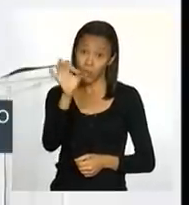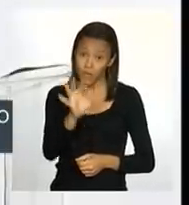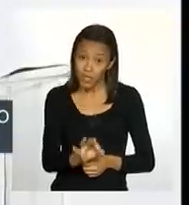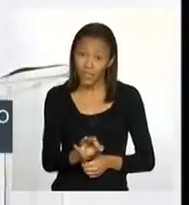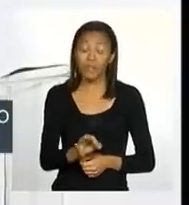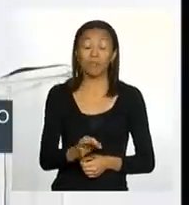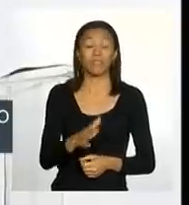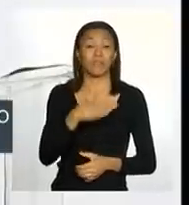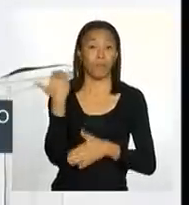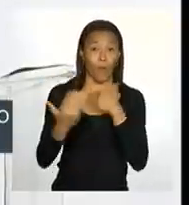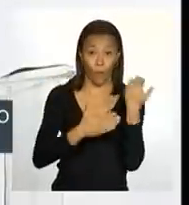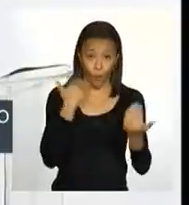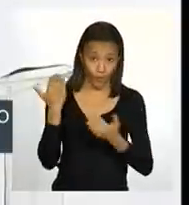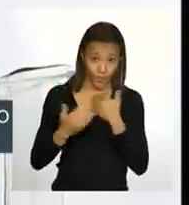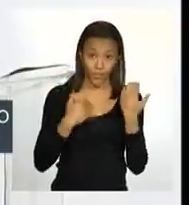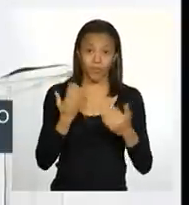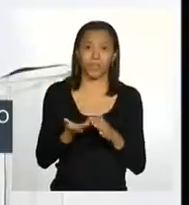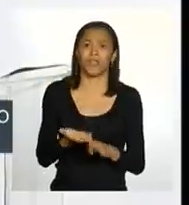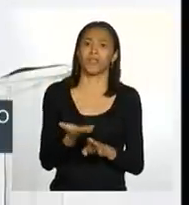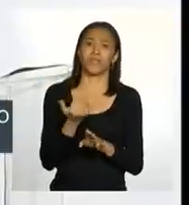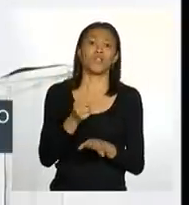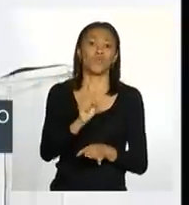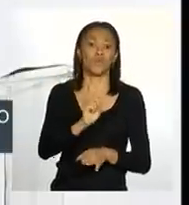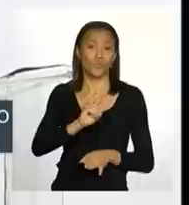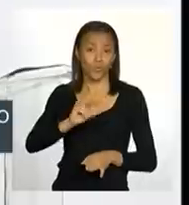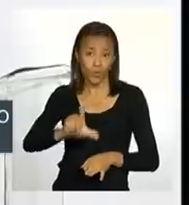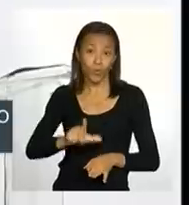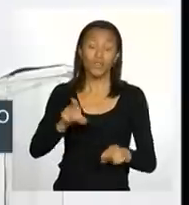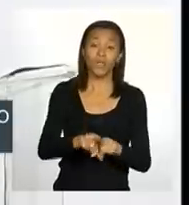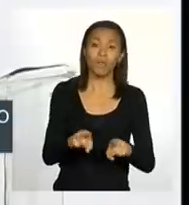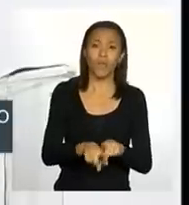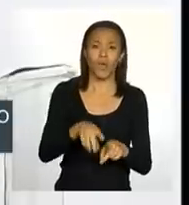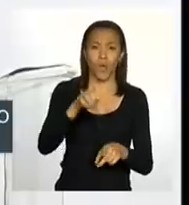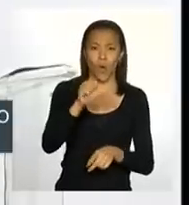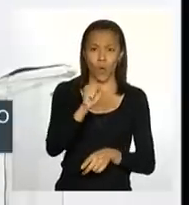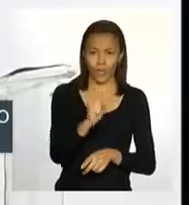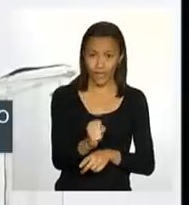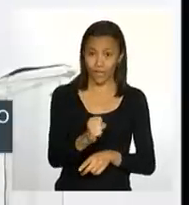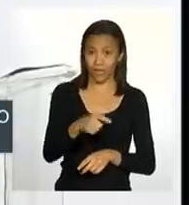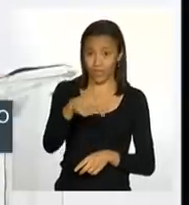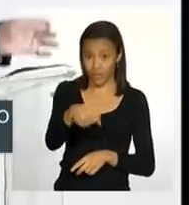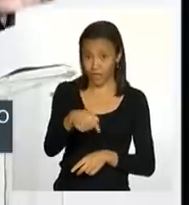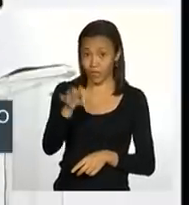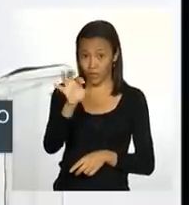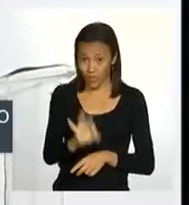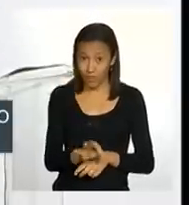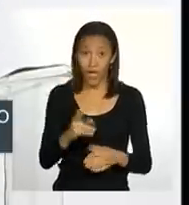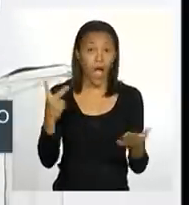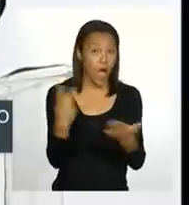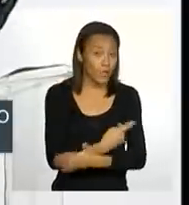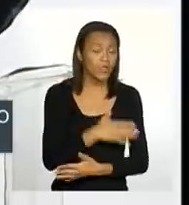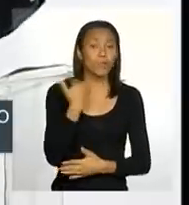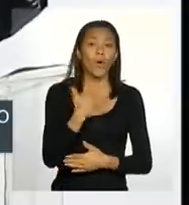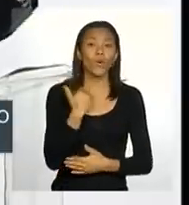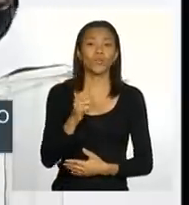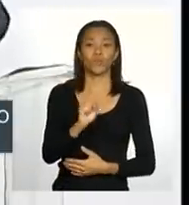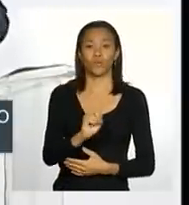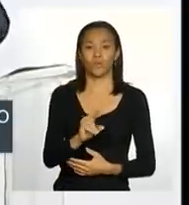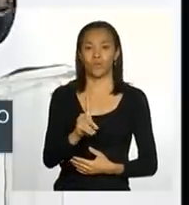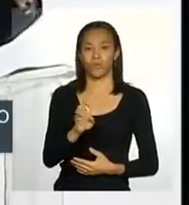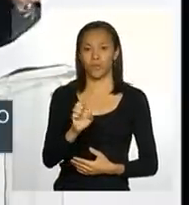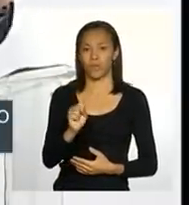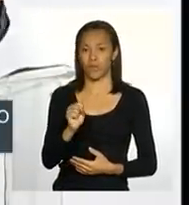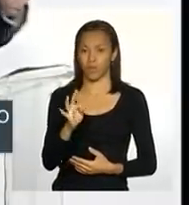em decorrência de chuvas no sul e 87% das mortes causadas no sudeste para